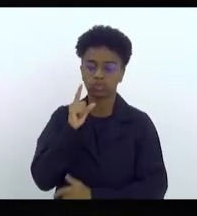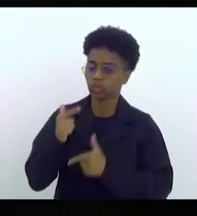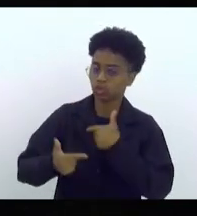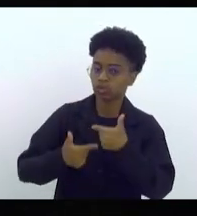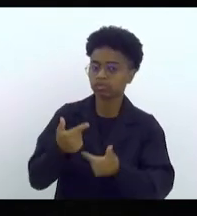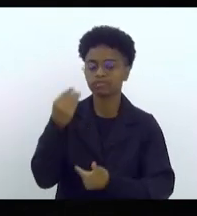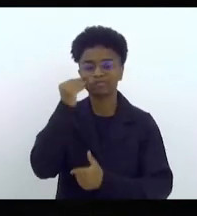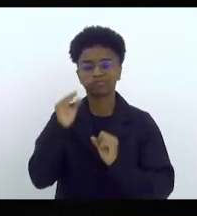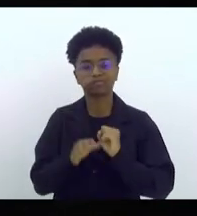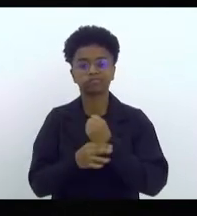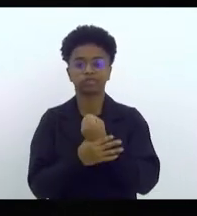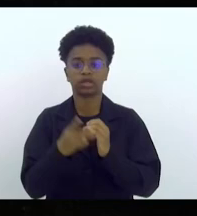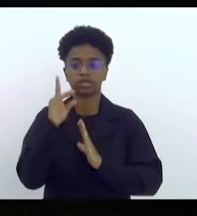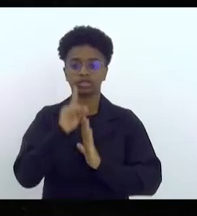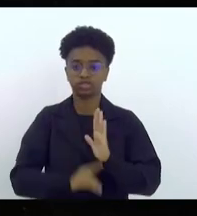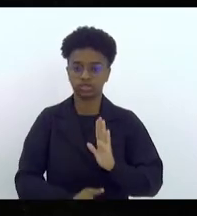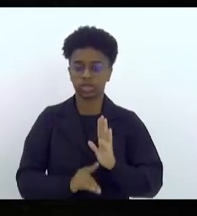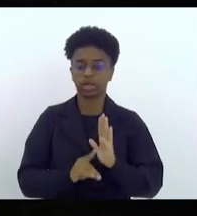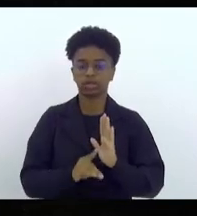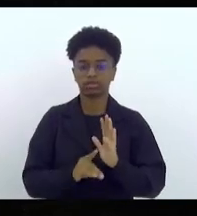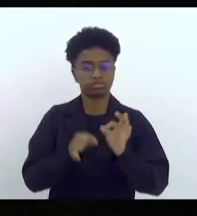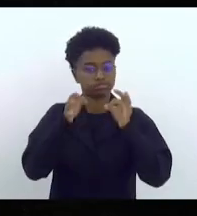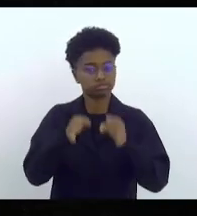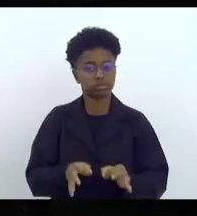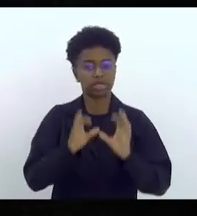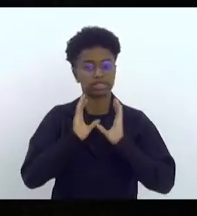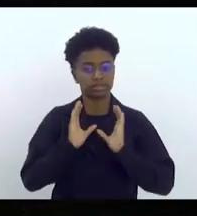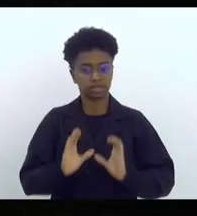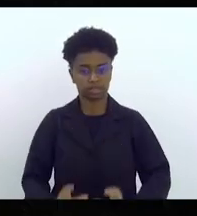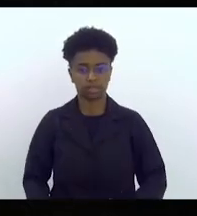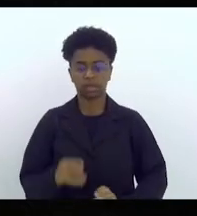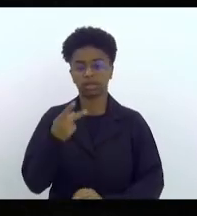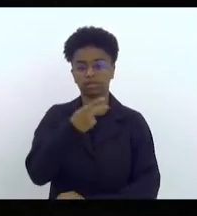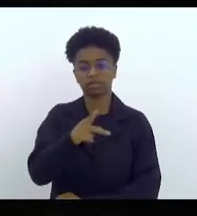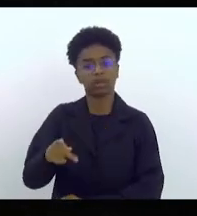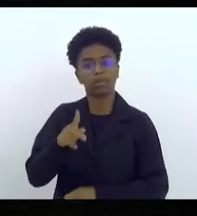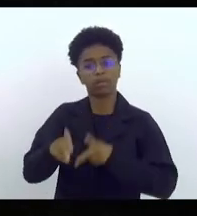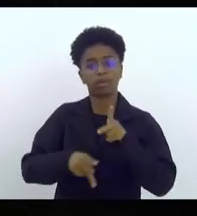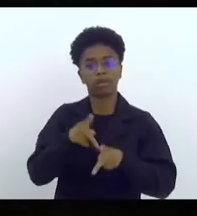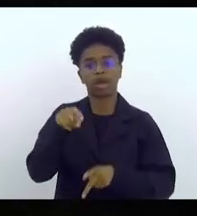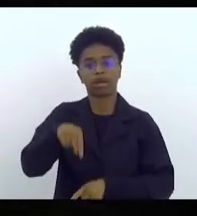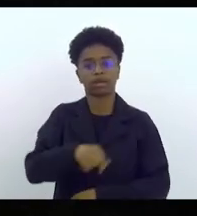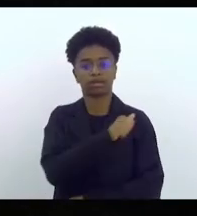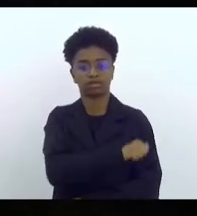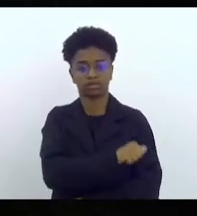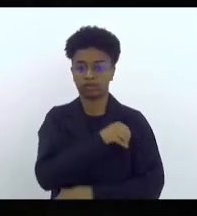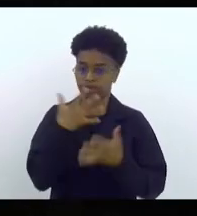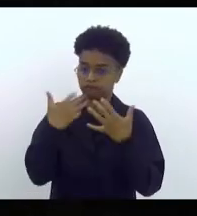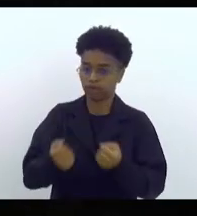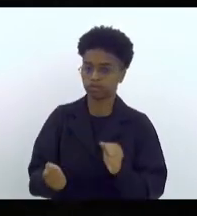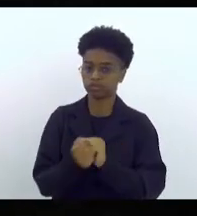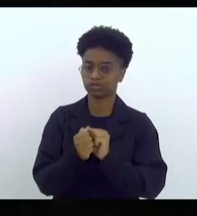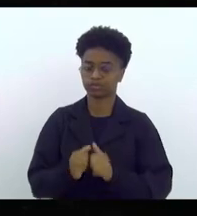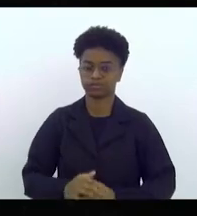para garantir o direito pleno à cidadania do nosso povo do Estado do Rio de Janeiro. Vamos juntos.